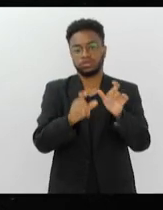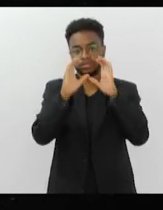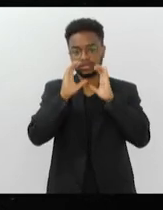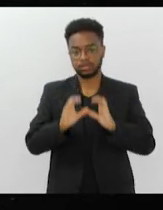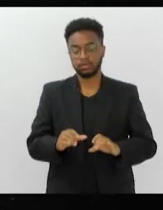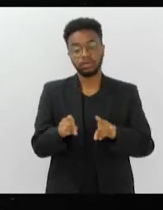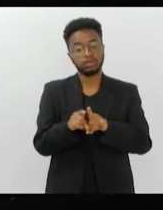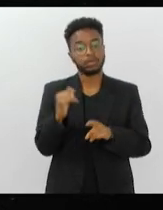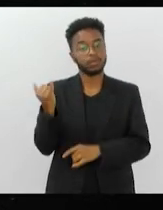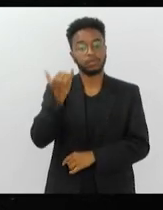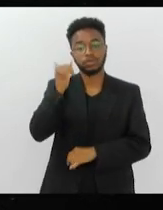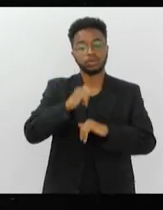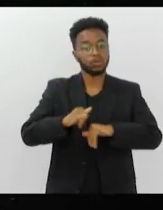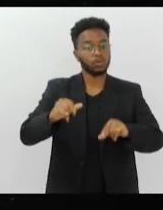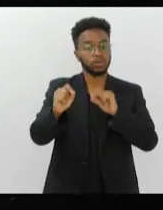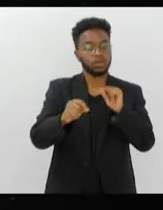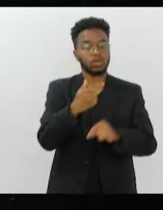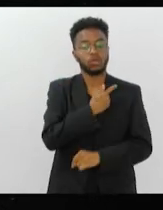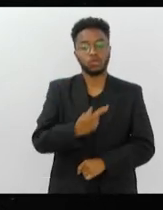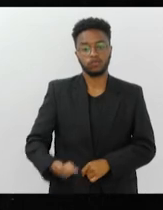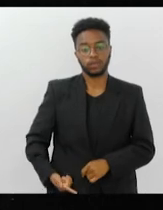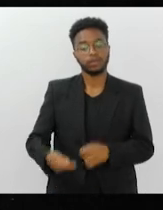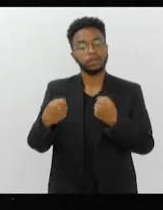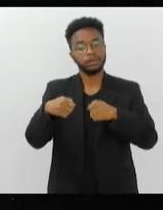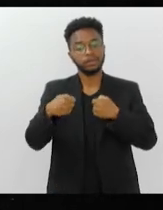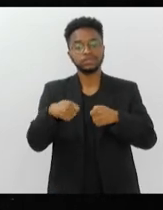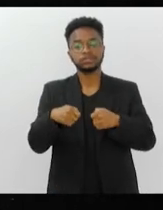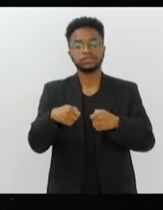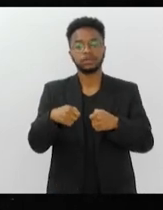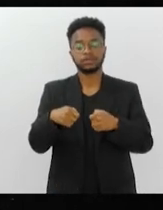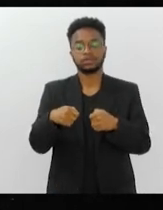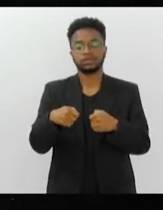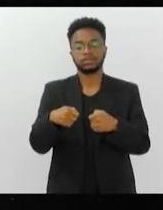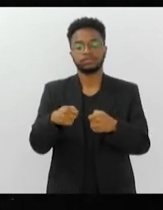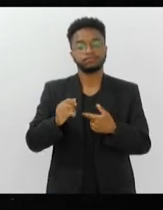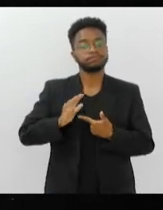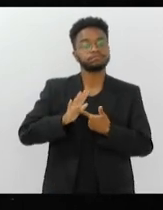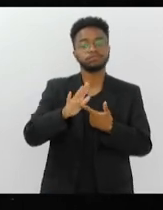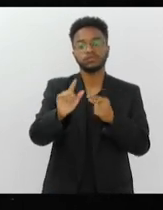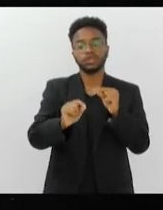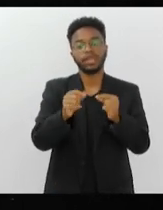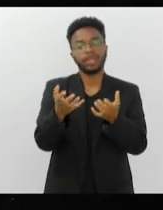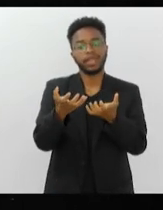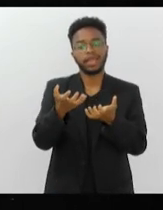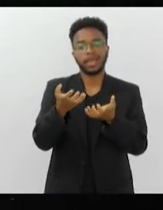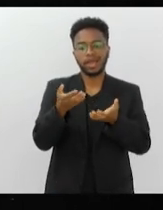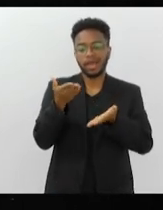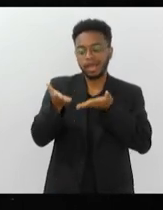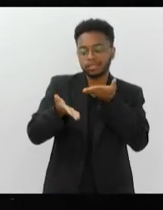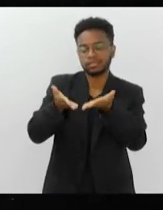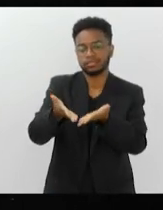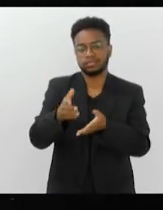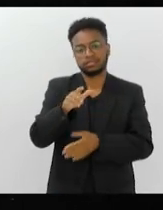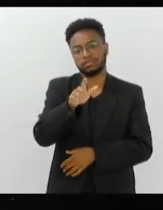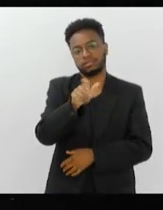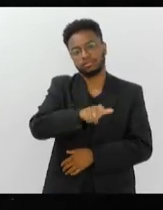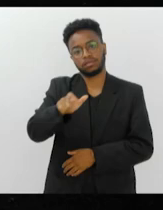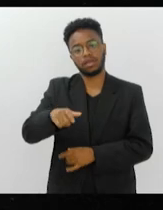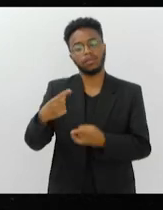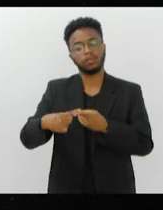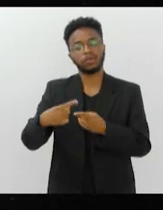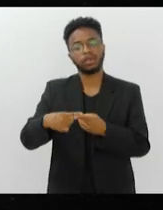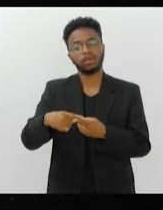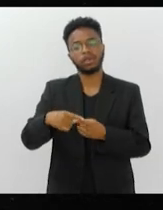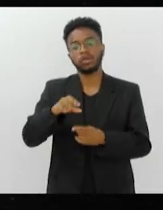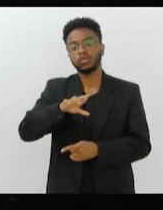ressaltar que o governo do Estado tem que se colocar à disposição, no sentido de atender essa demanda, que é uma demanda que vem, não é só